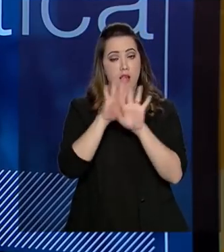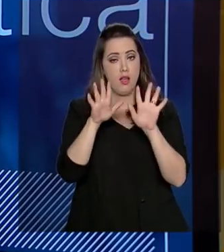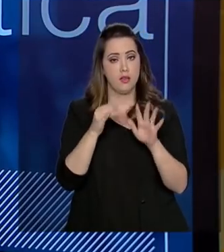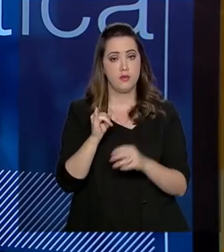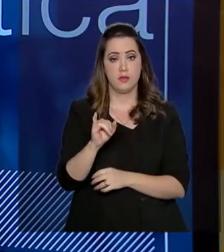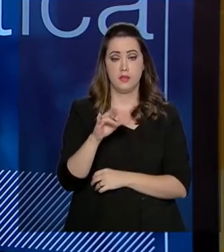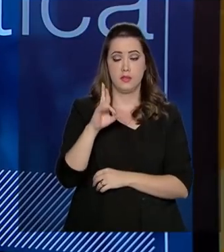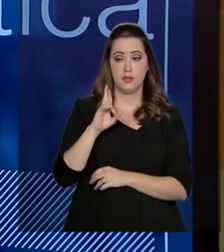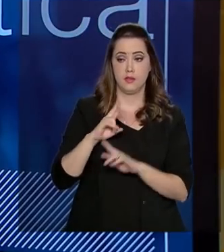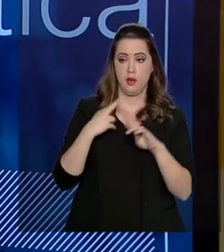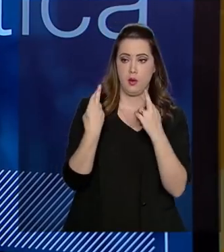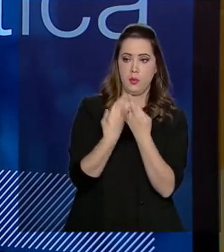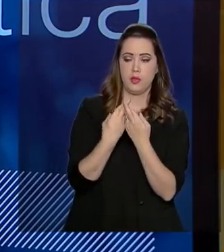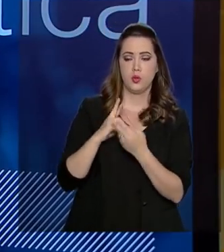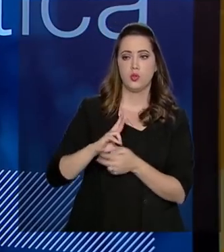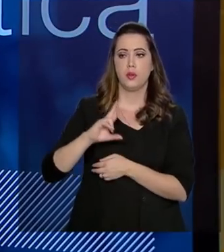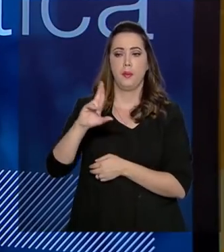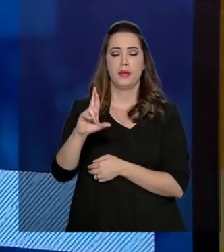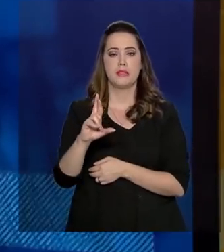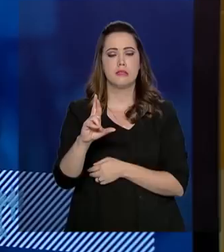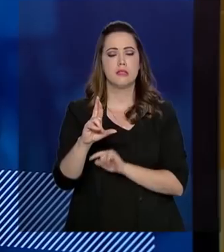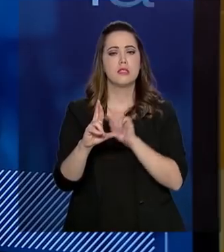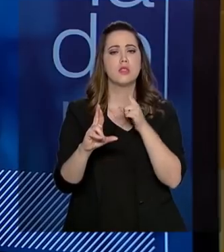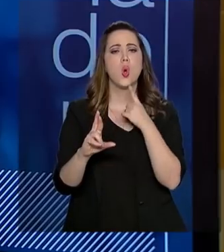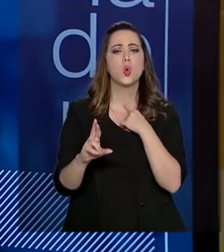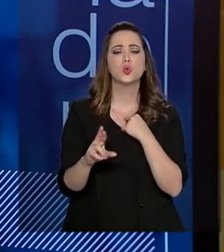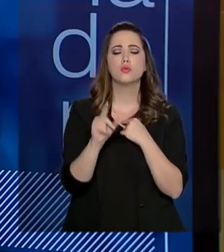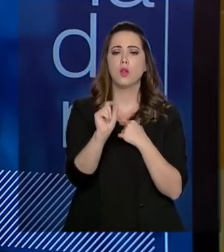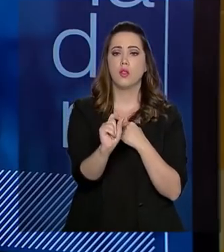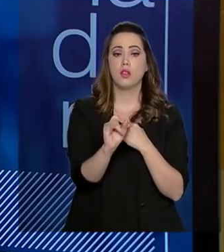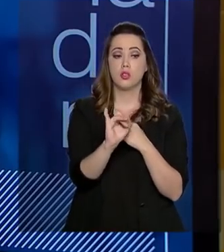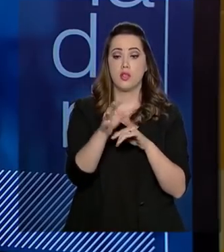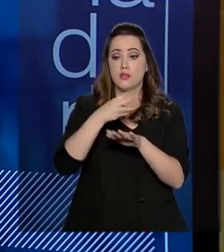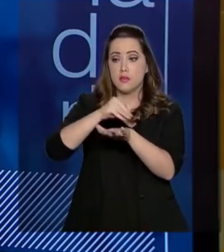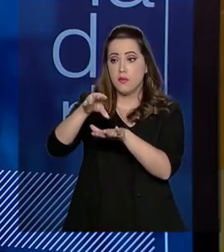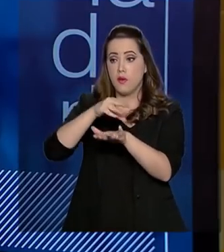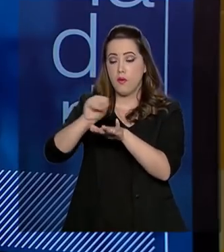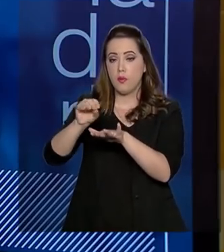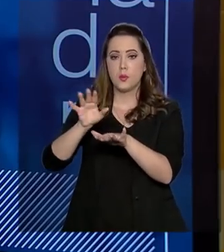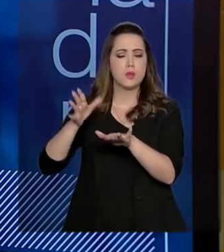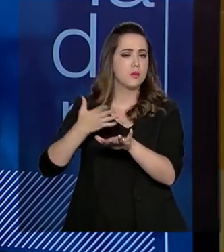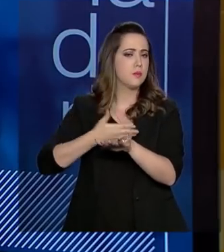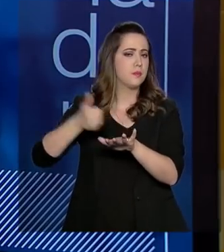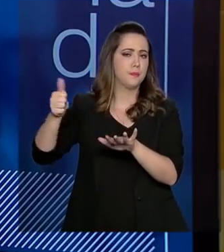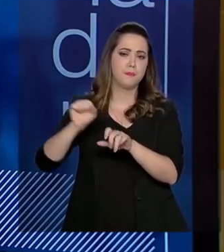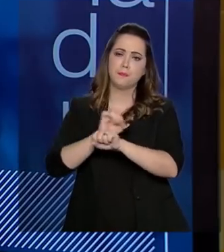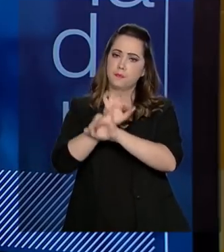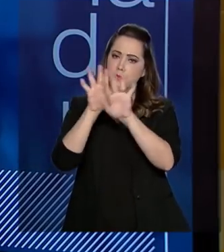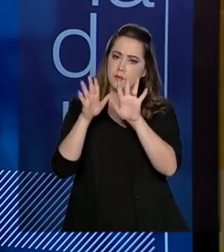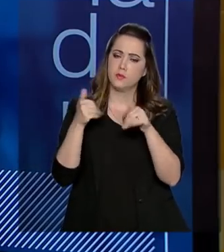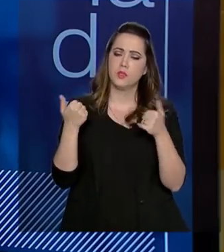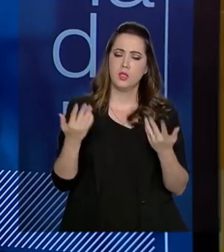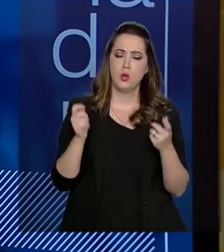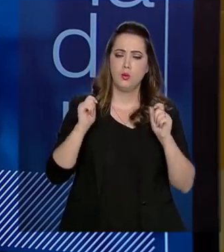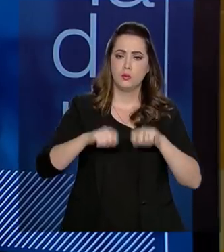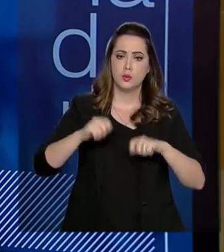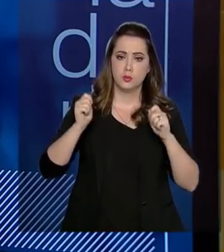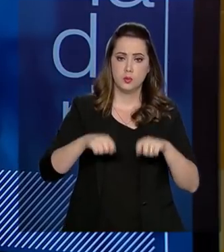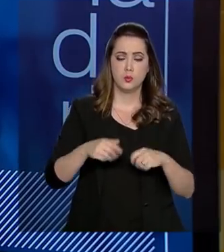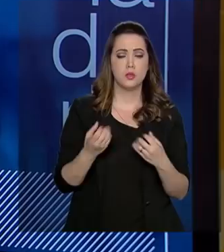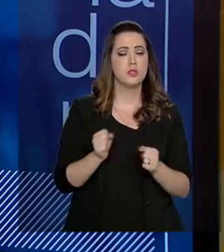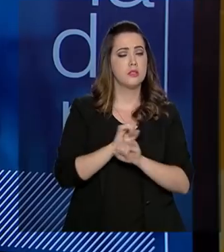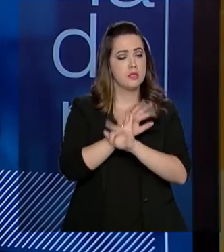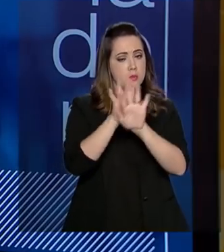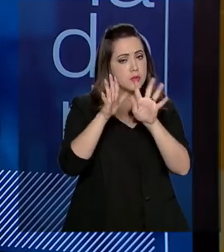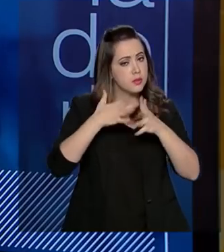for de representação de interesses, que essas informações sejam mais qualificadas e, com isso, permitir que a gente dê uma